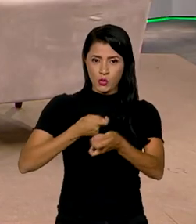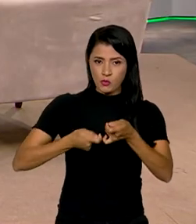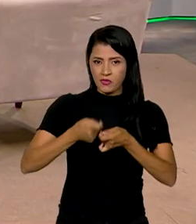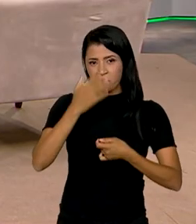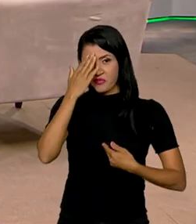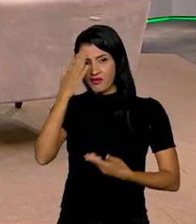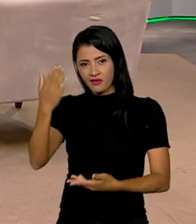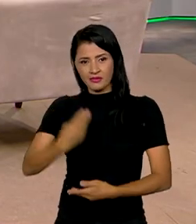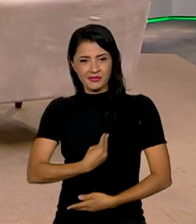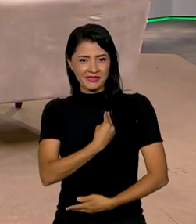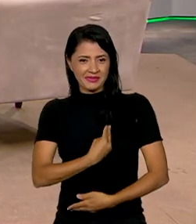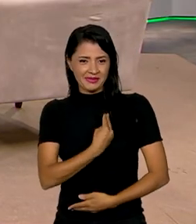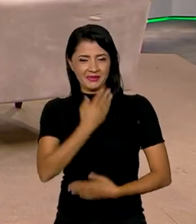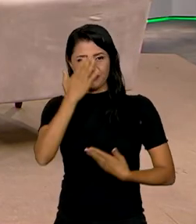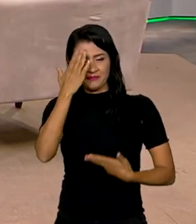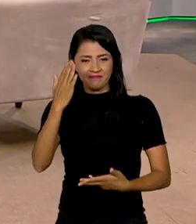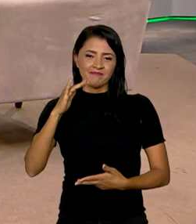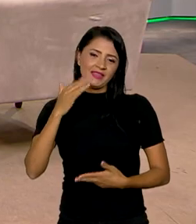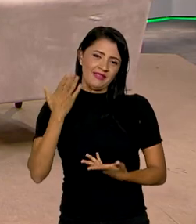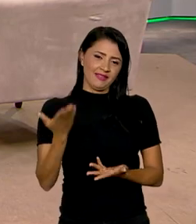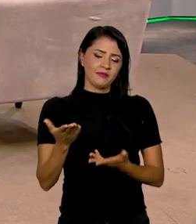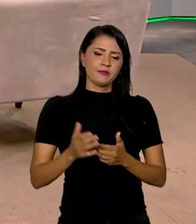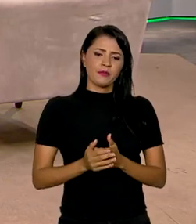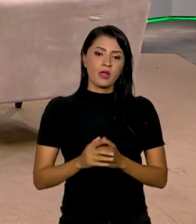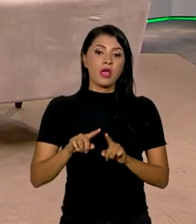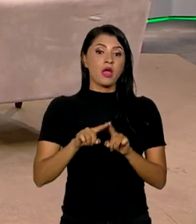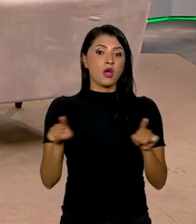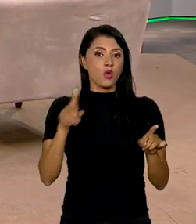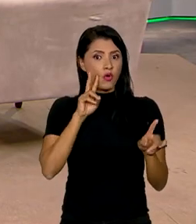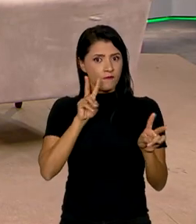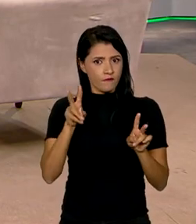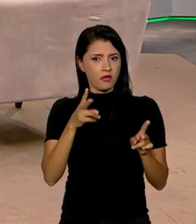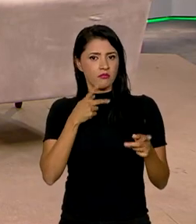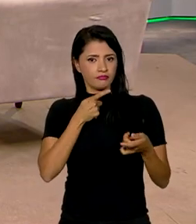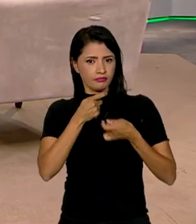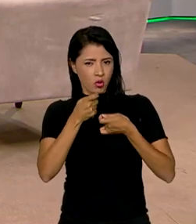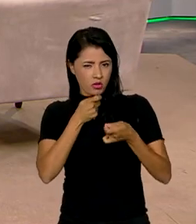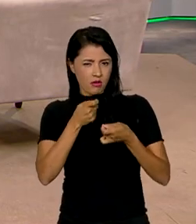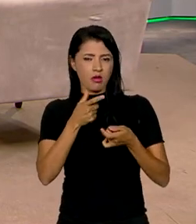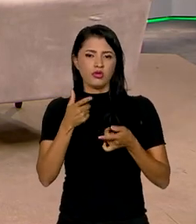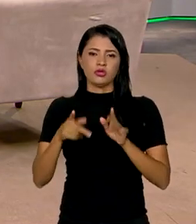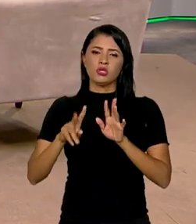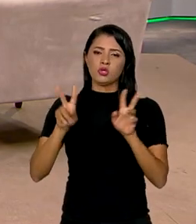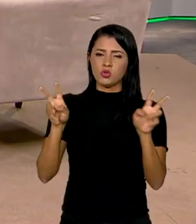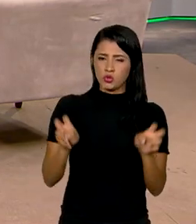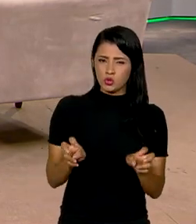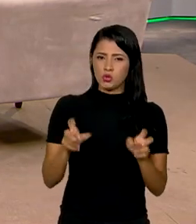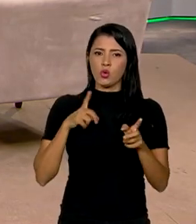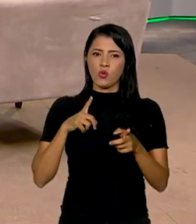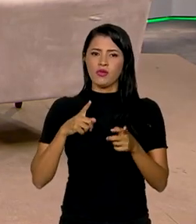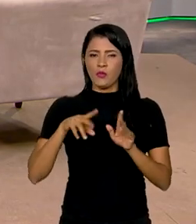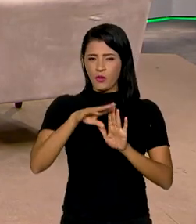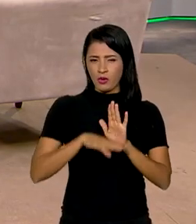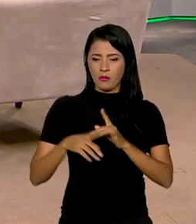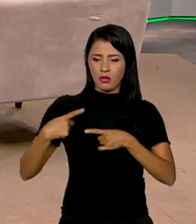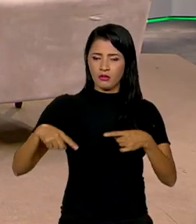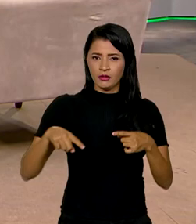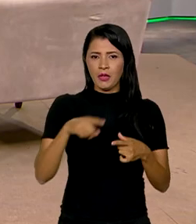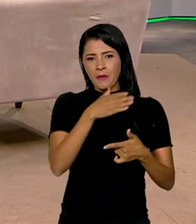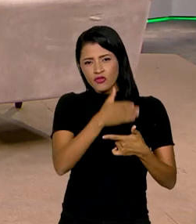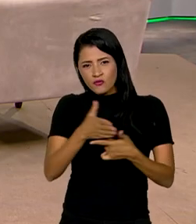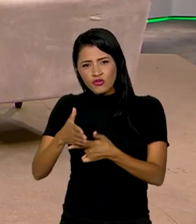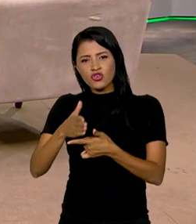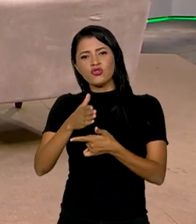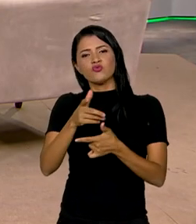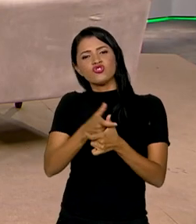pela presença. Obrigado, eu que agradeço. A gente vai ver uma reportagem agora, professor, sobre o Desenrola Brasil, programa